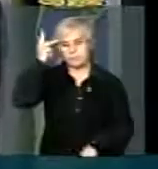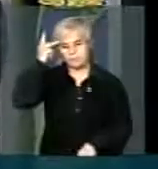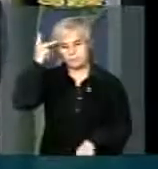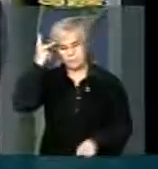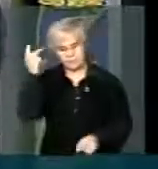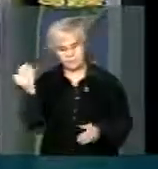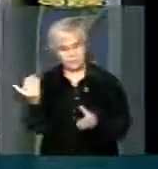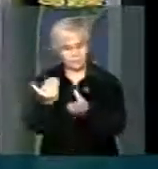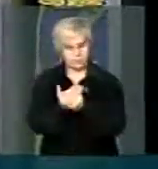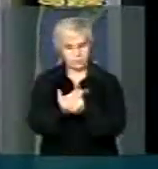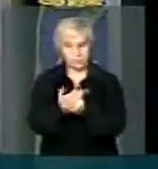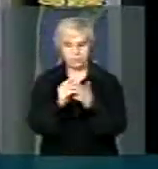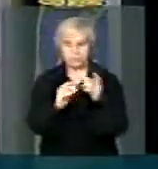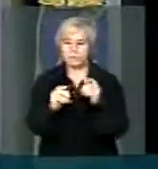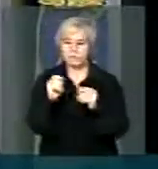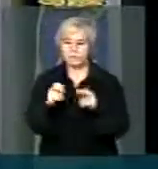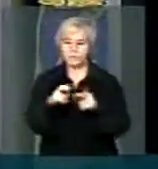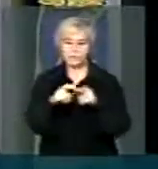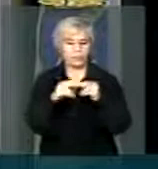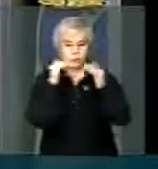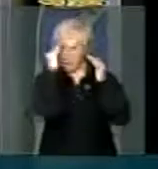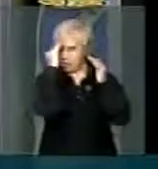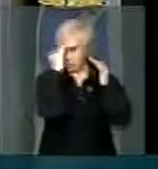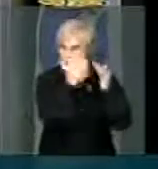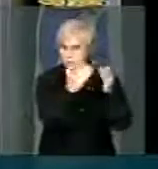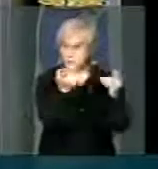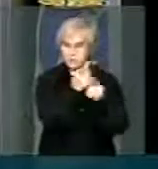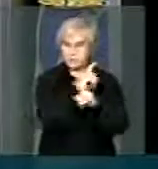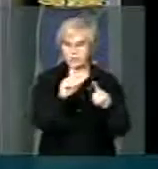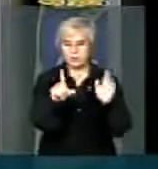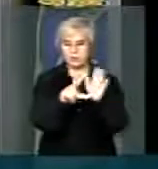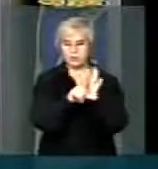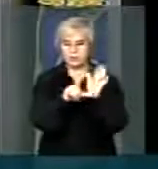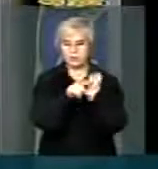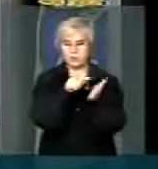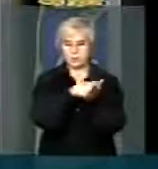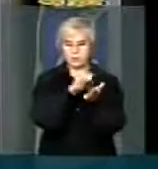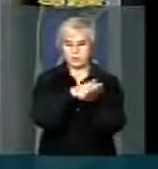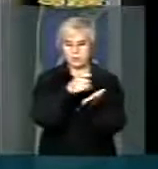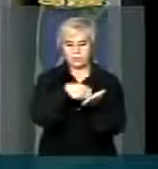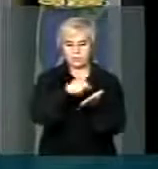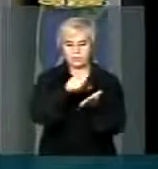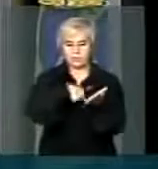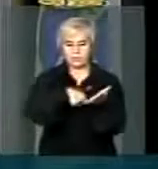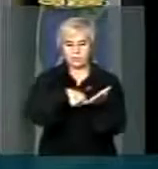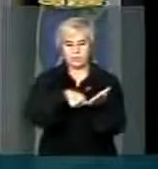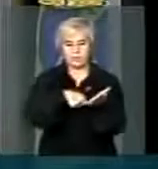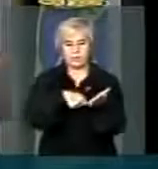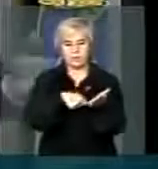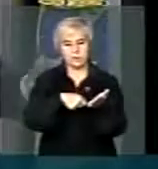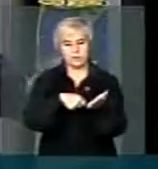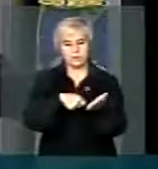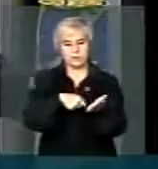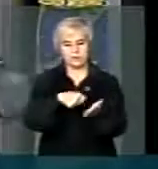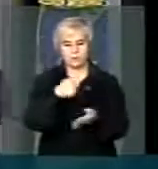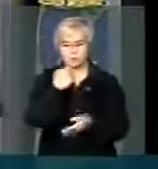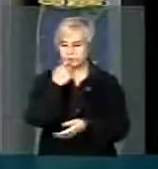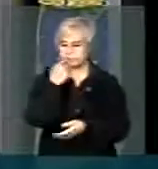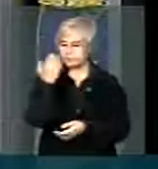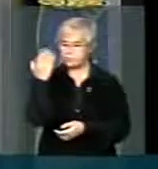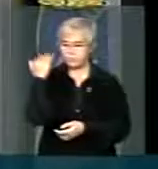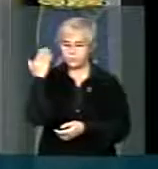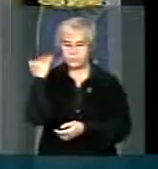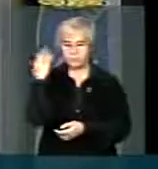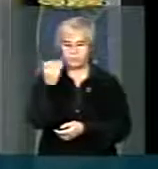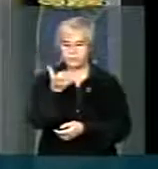a respeito do não cumprimento de uma lei aprovada e sancionada há pouco mais